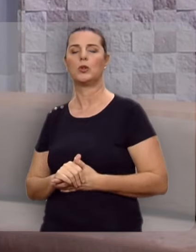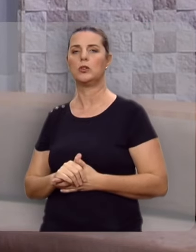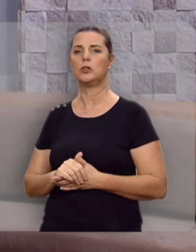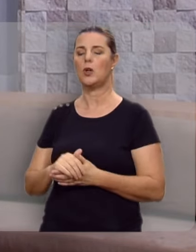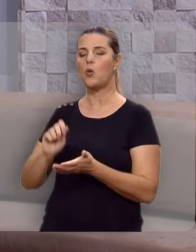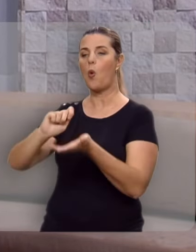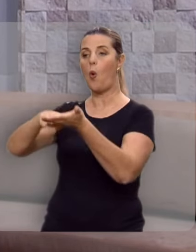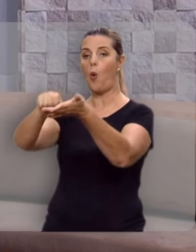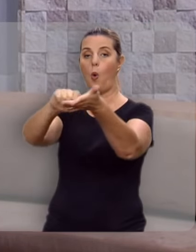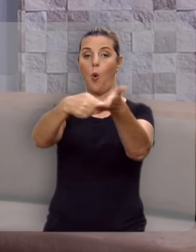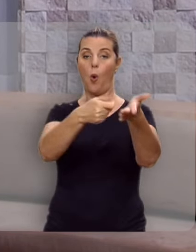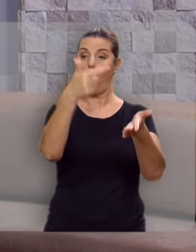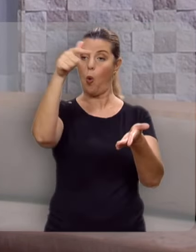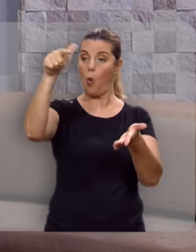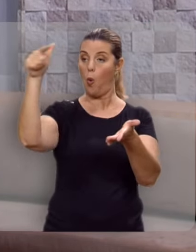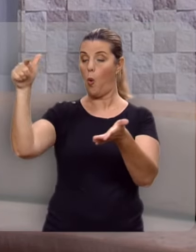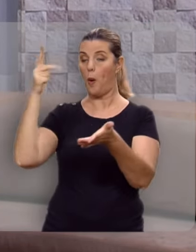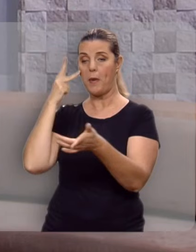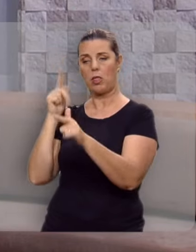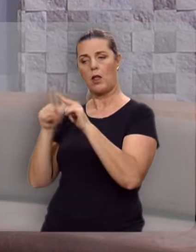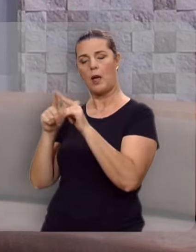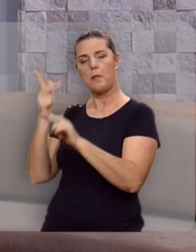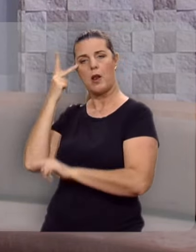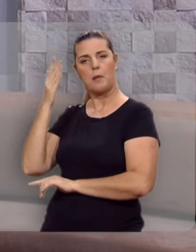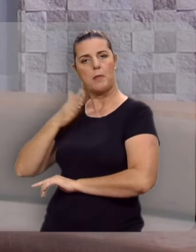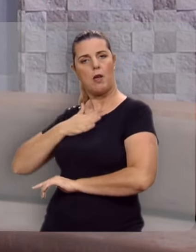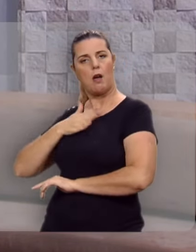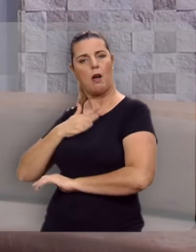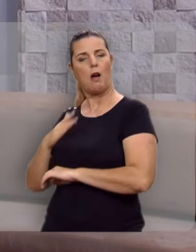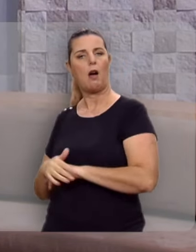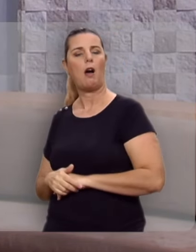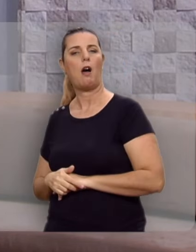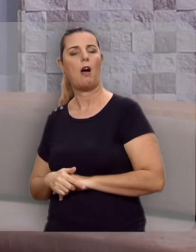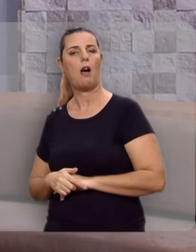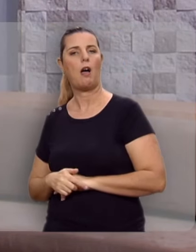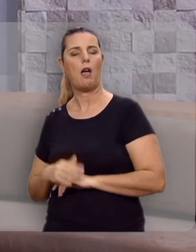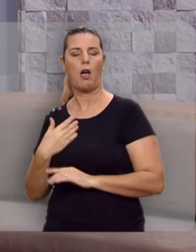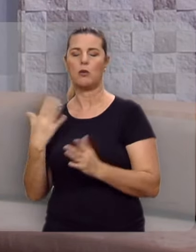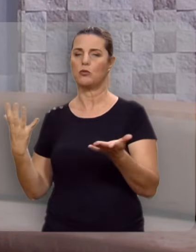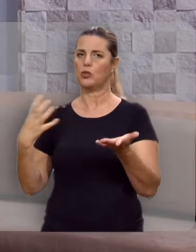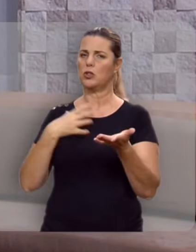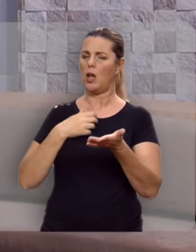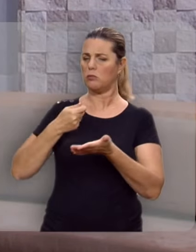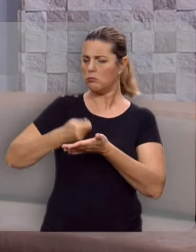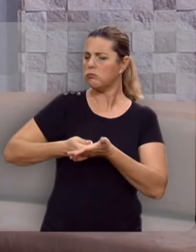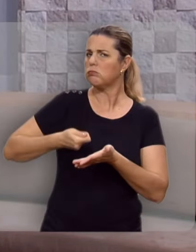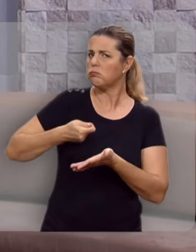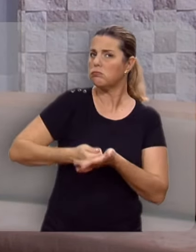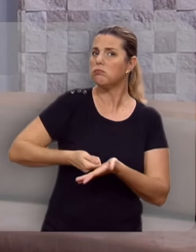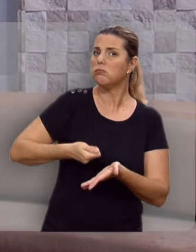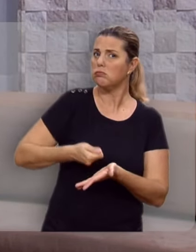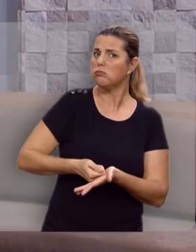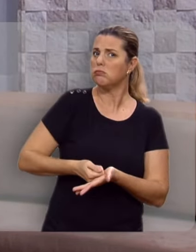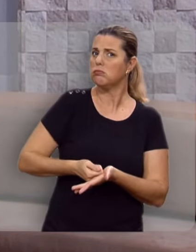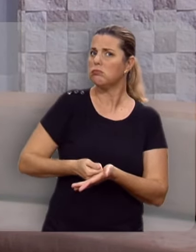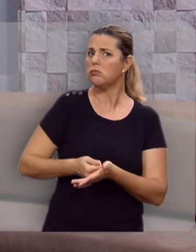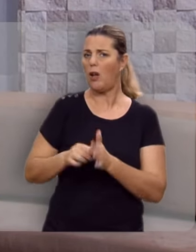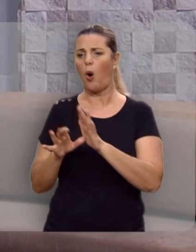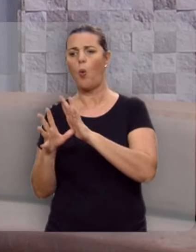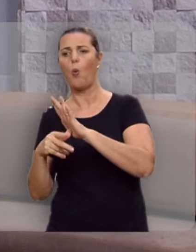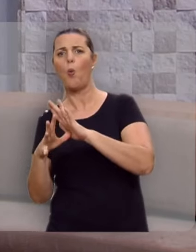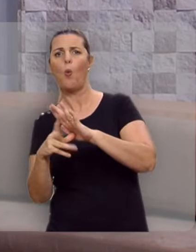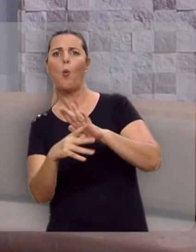contratava outros publicanos para trabalhar para ele. E era um sistema de opressão, de